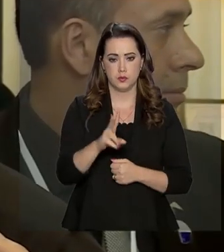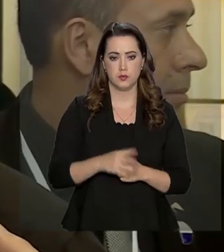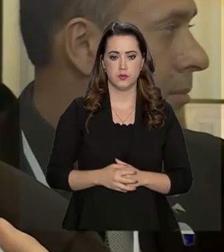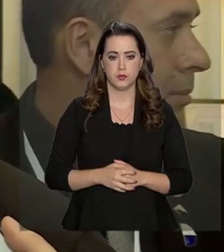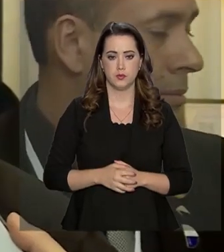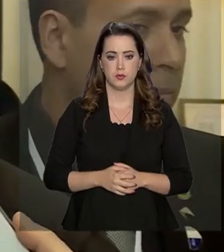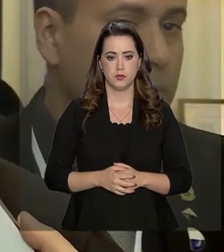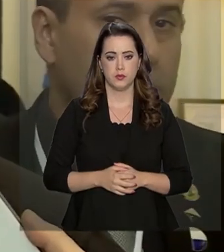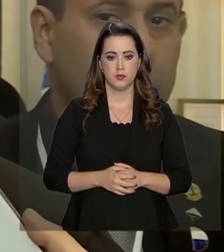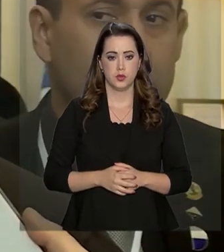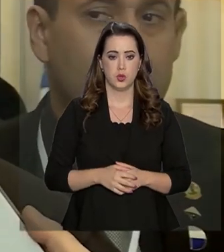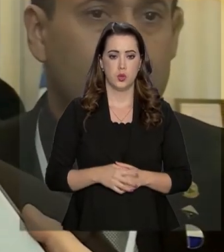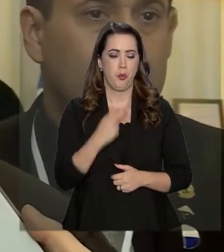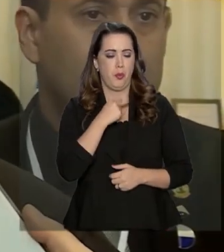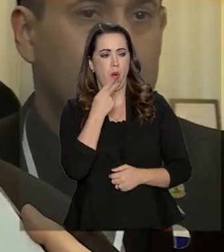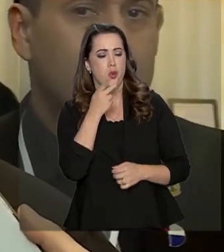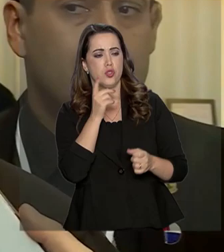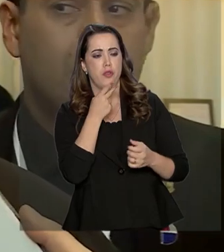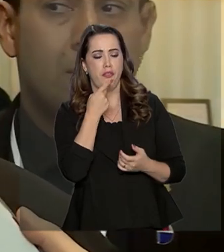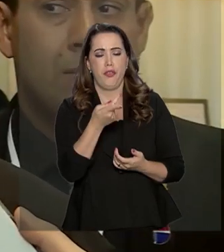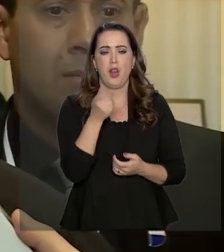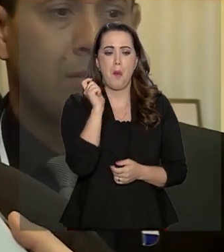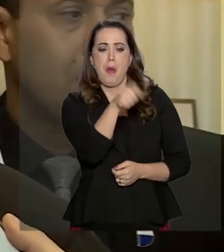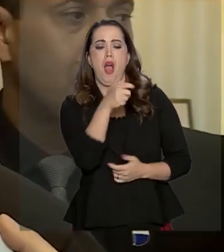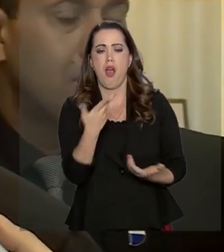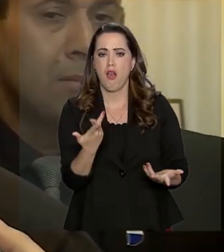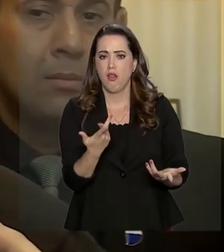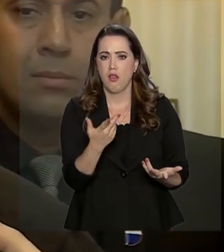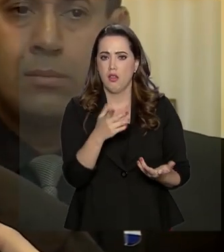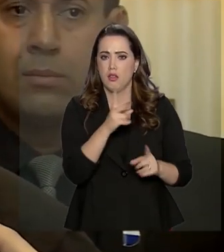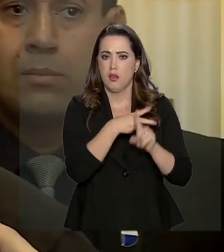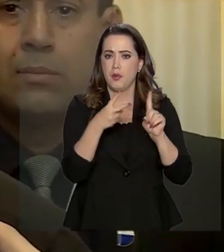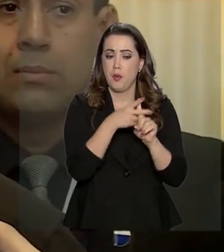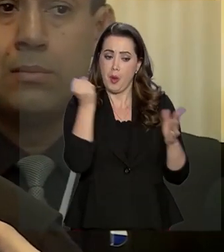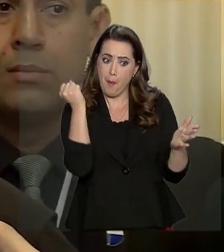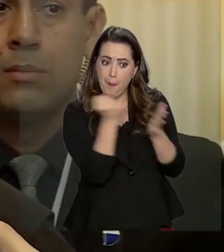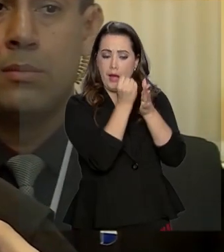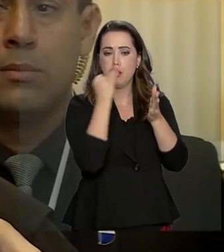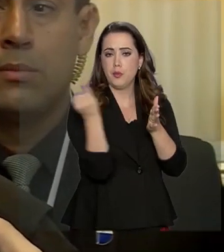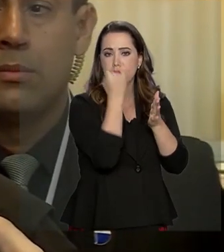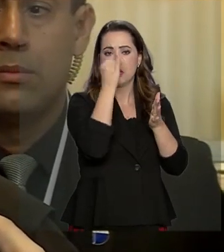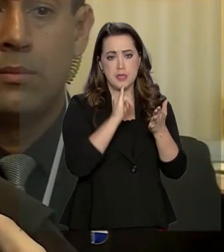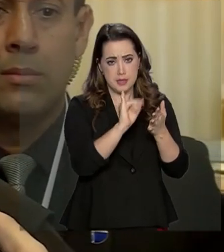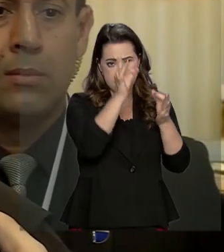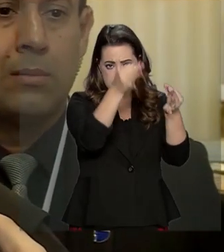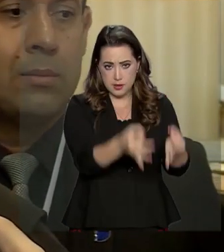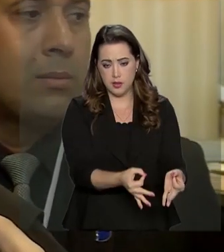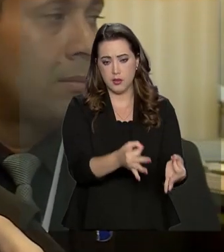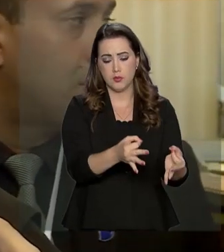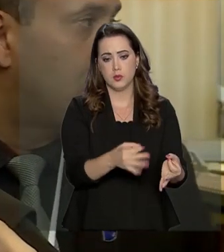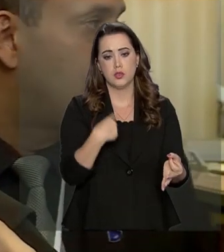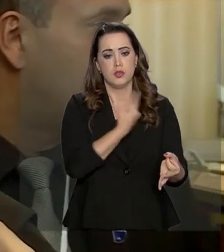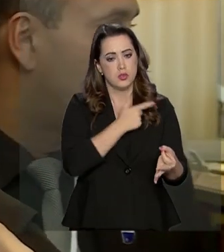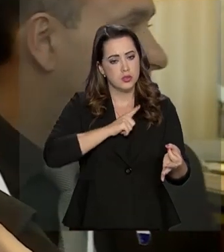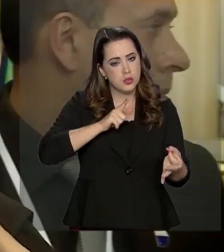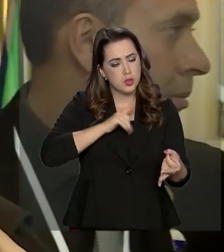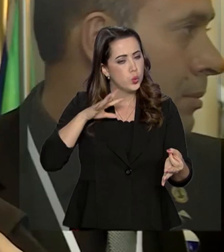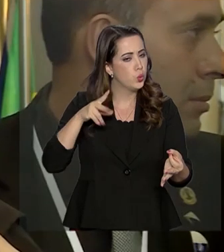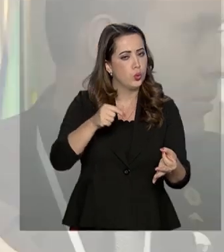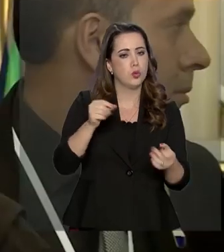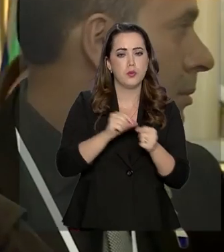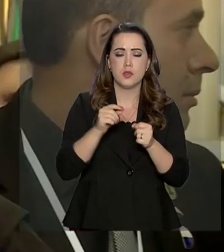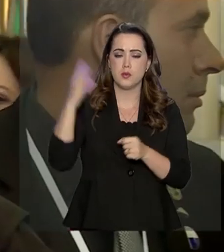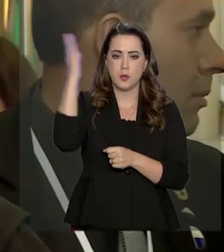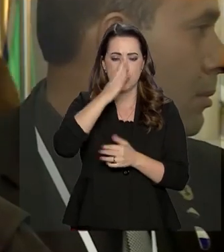Vamos jogar pesado na Previdência porque ela é um marco. Se der certo, a tem tudo para fazer o Brasil